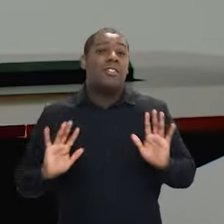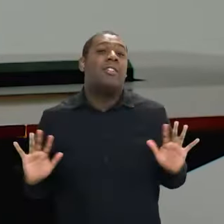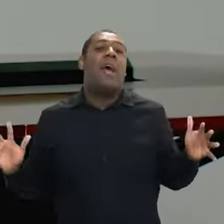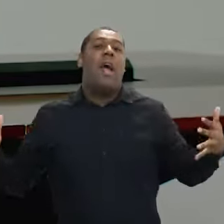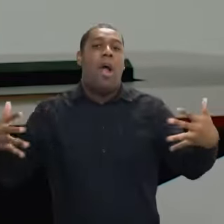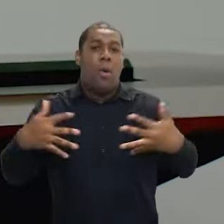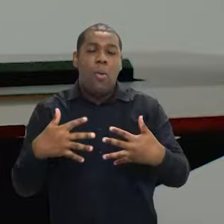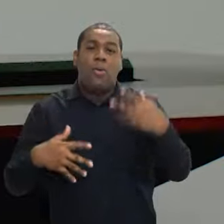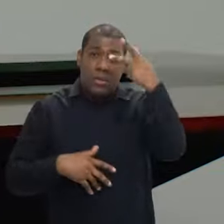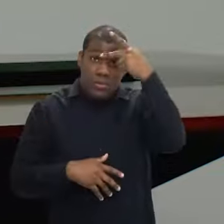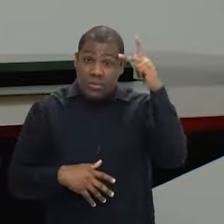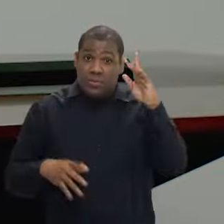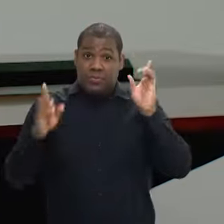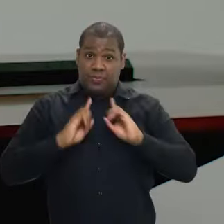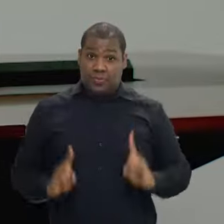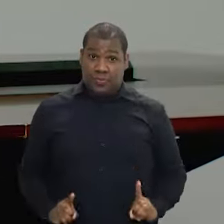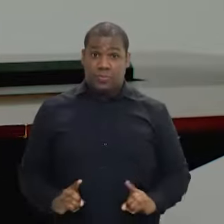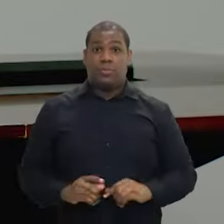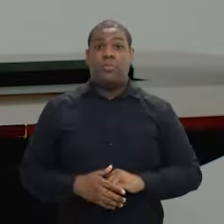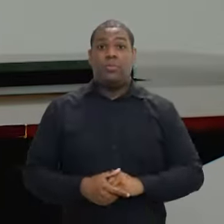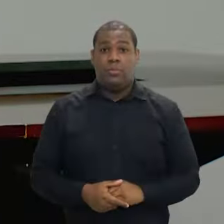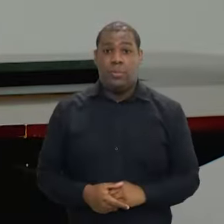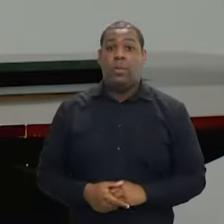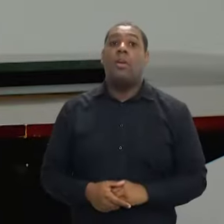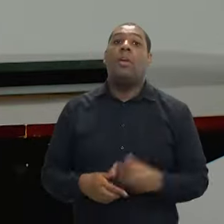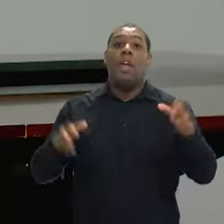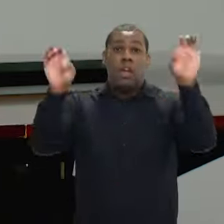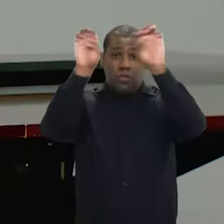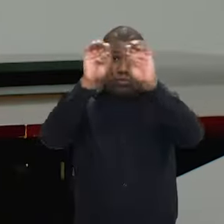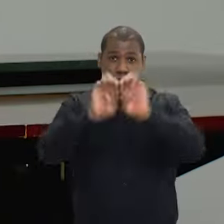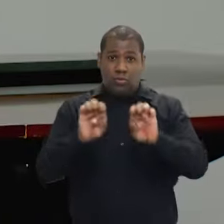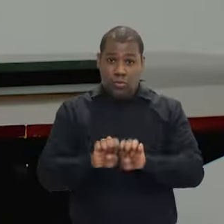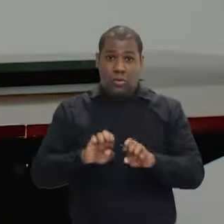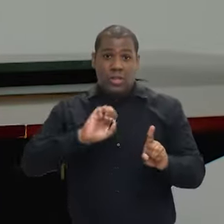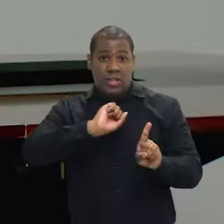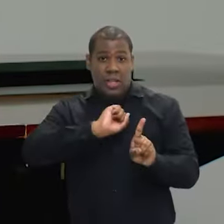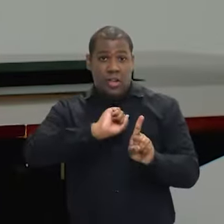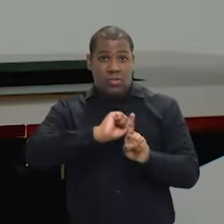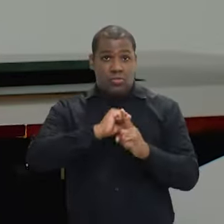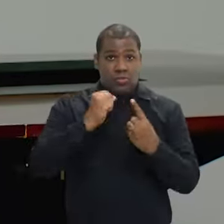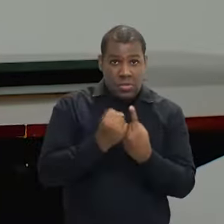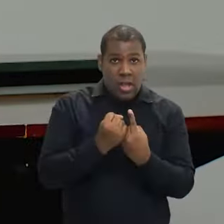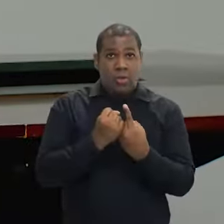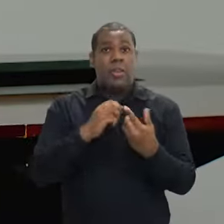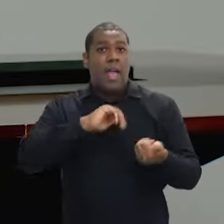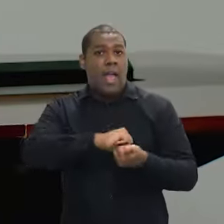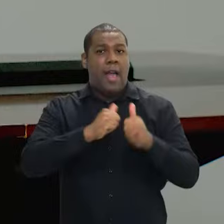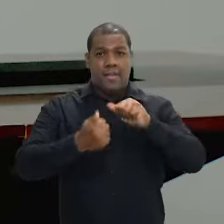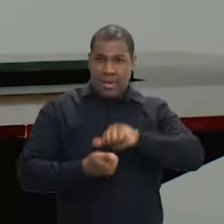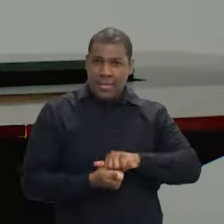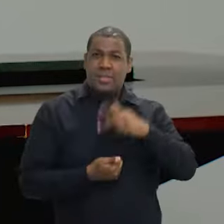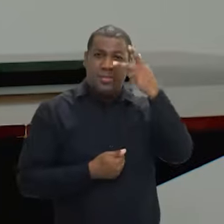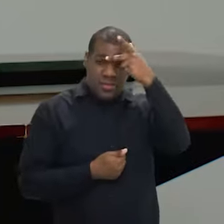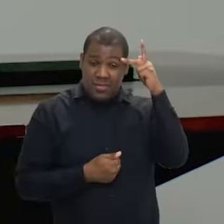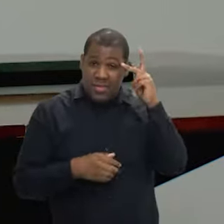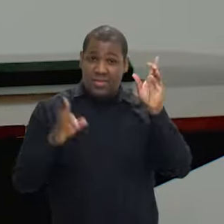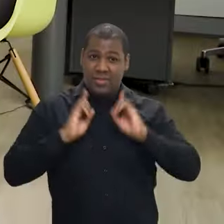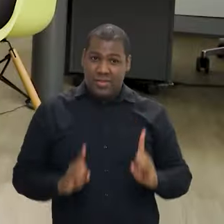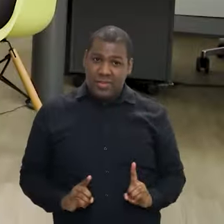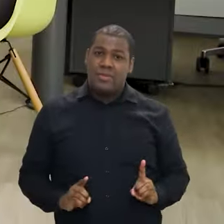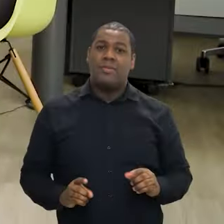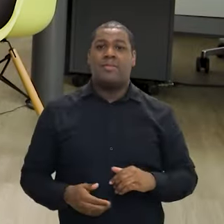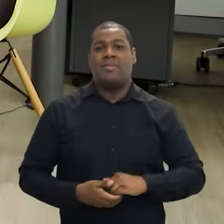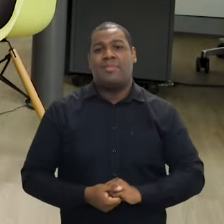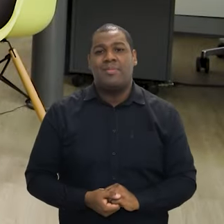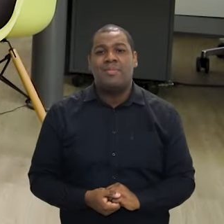deficiência, que precisa, portanto, ser modificada às estruturas sociais, às estruturas físicas, para que aquela pessoa tenha